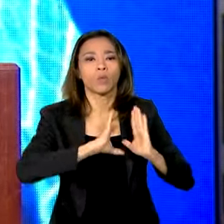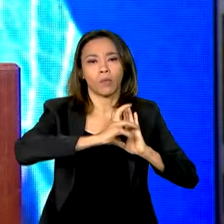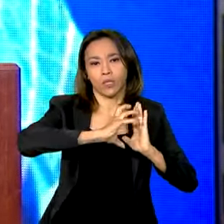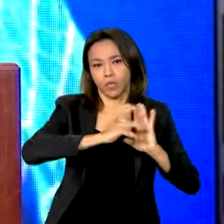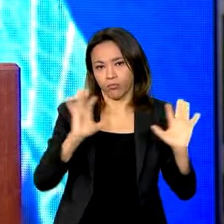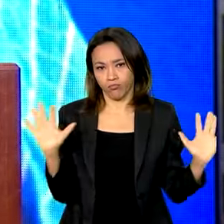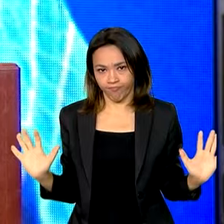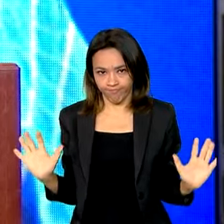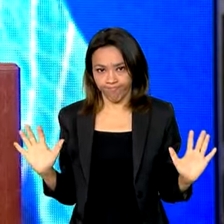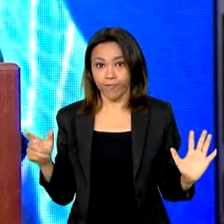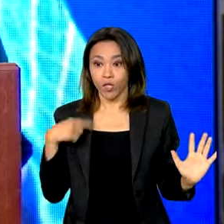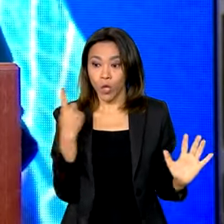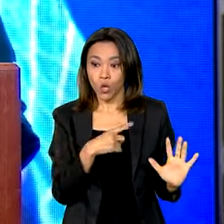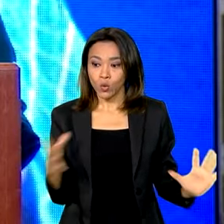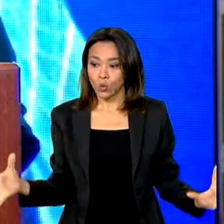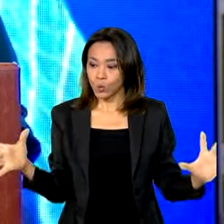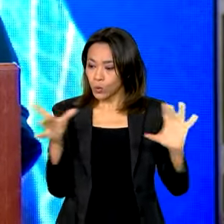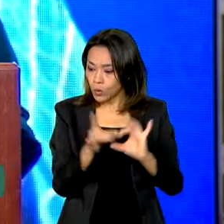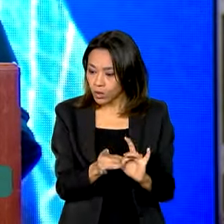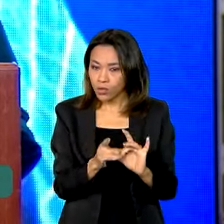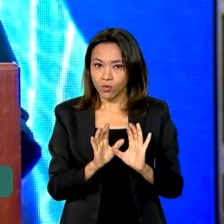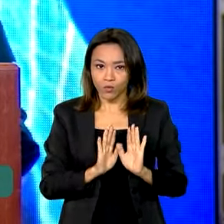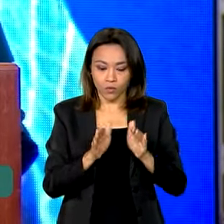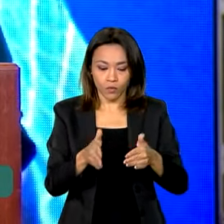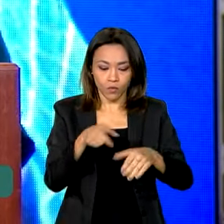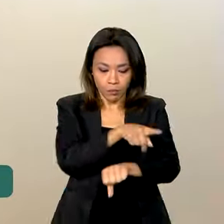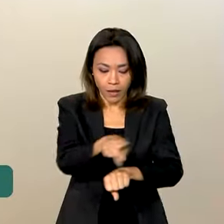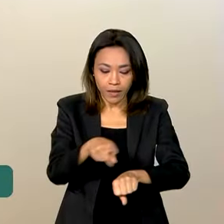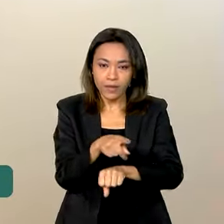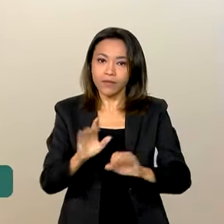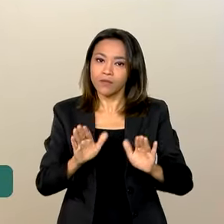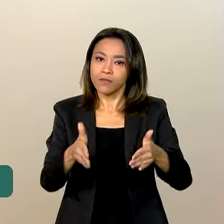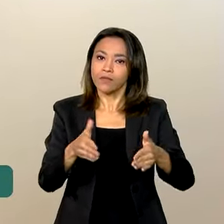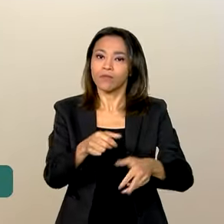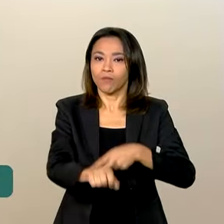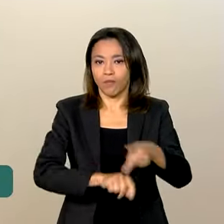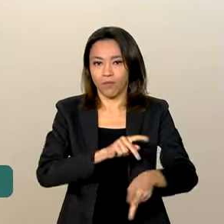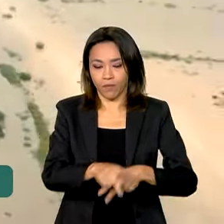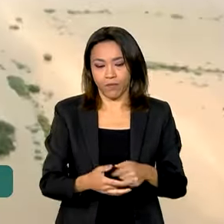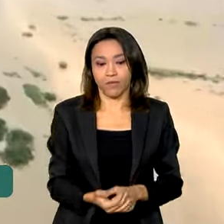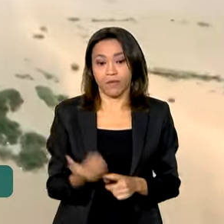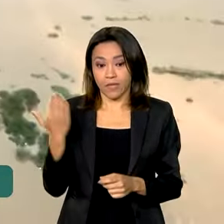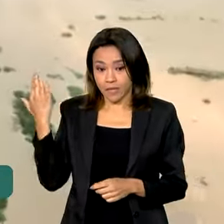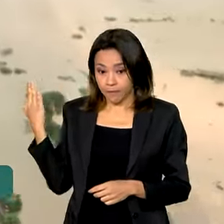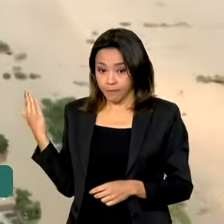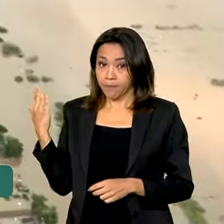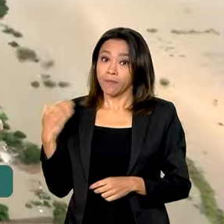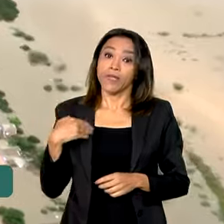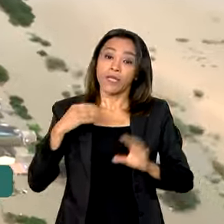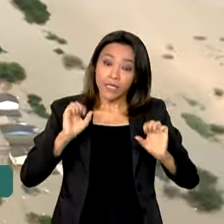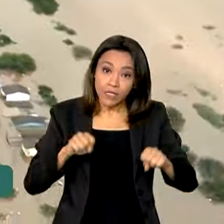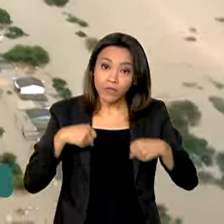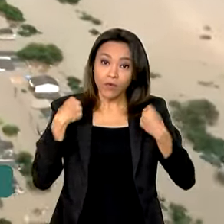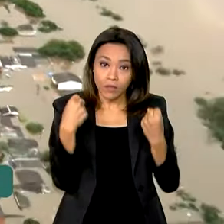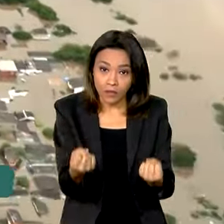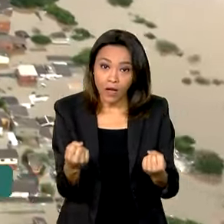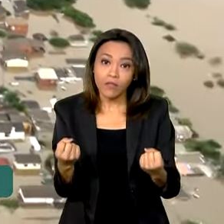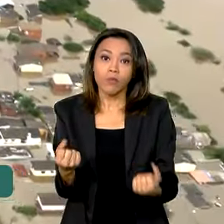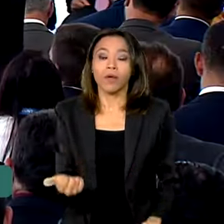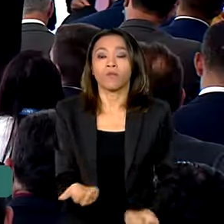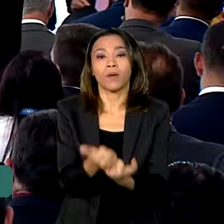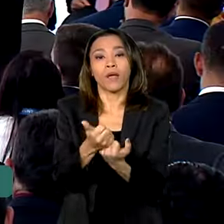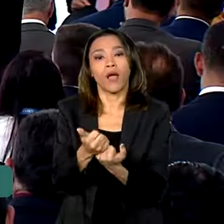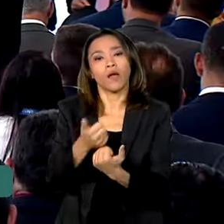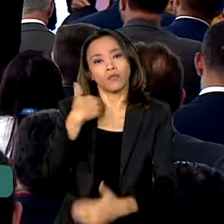Nós estamos aqui unidos pelo nosso país, pela nossa gente. Empenhado em auxiliar na reconstrução do Rio Grande do